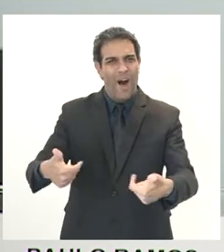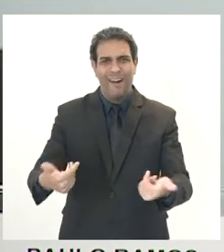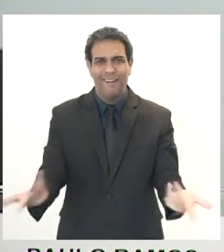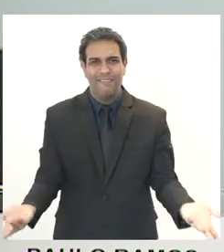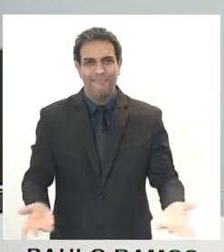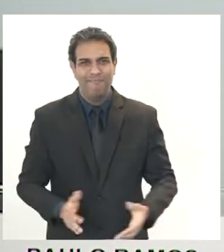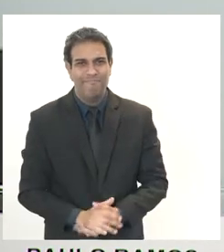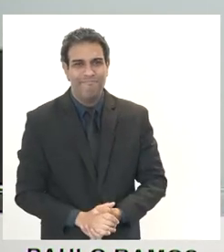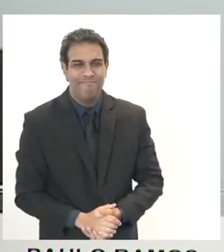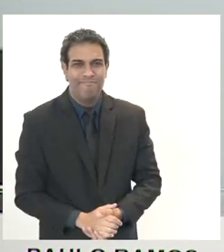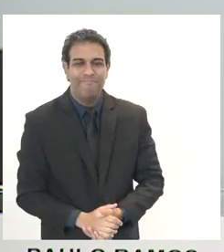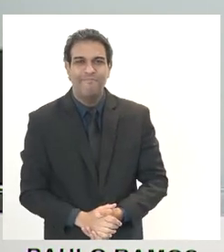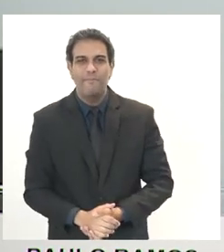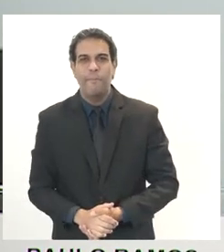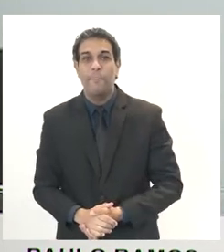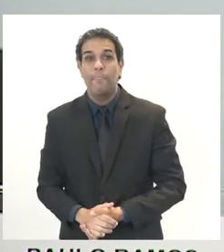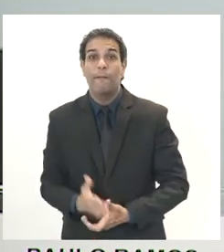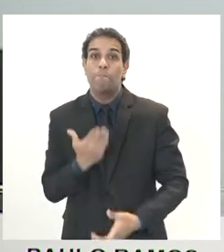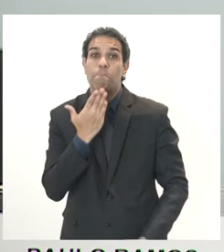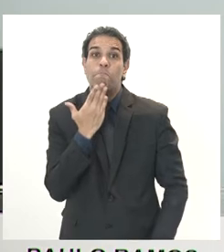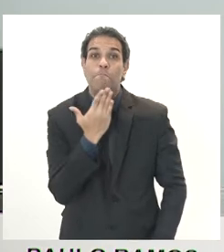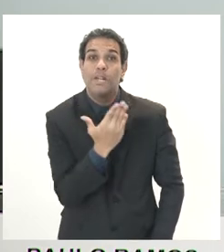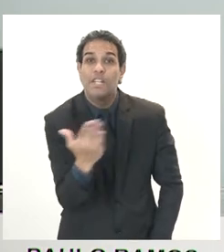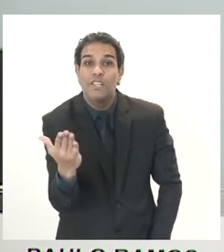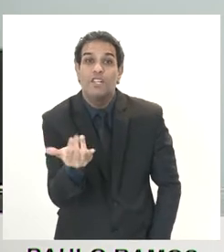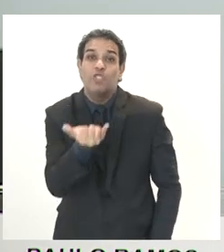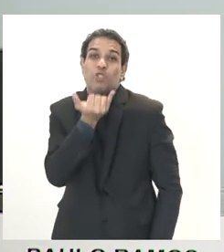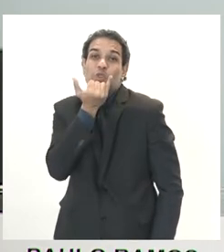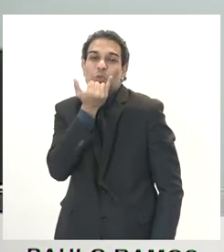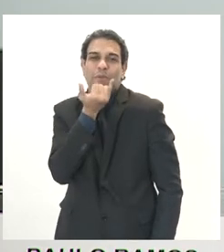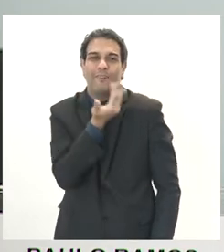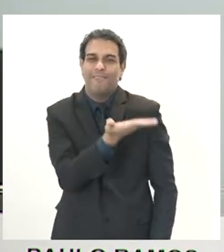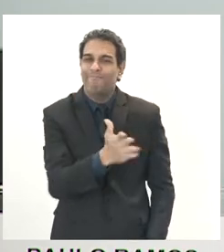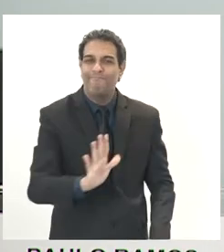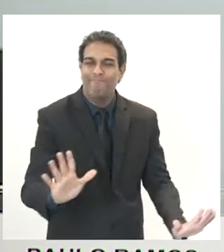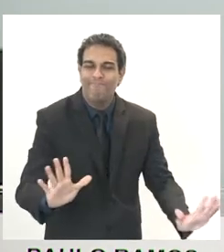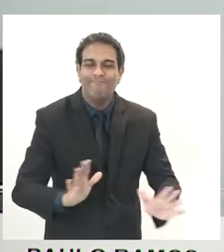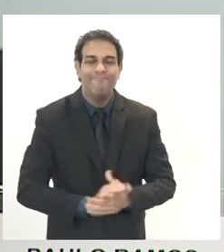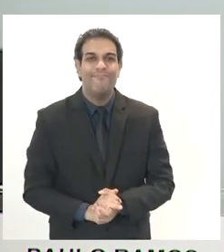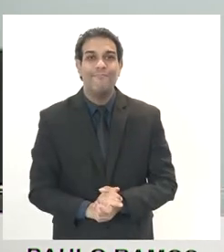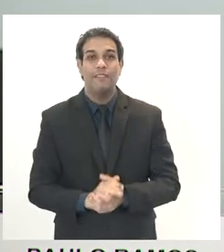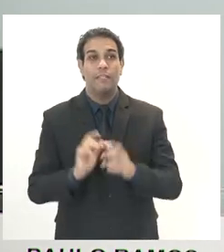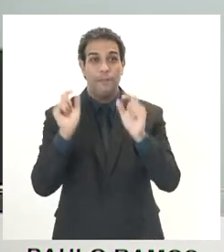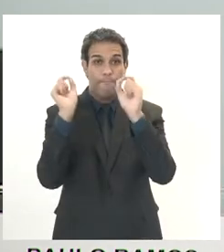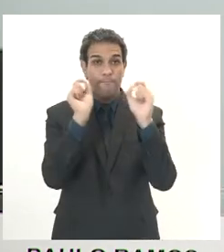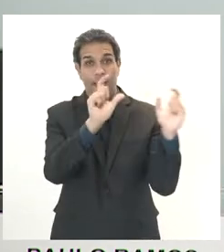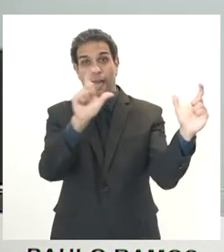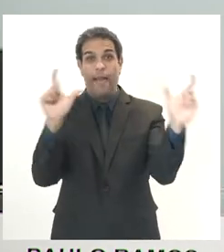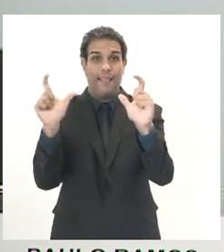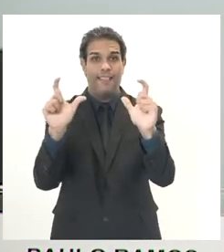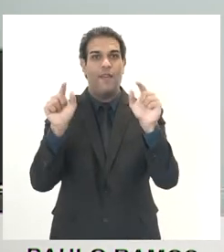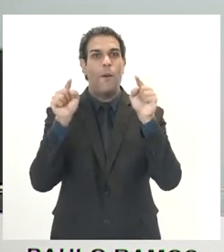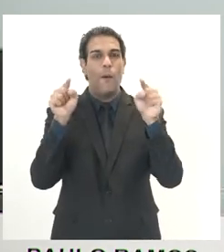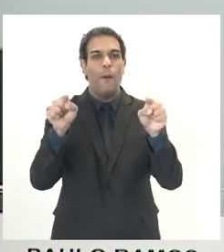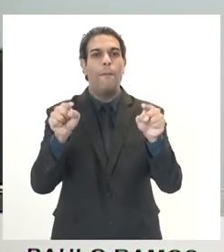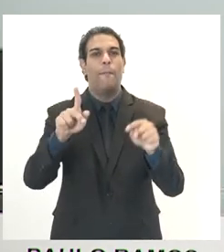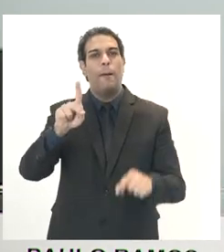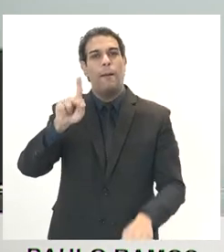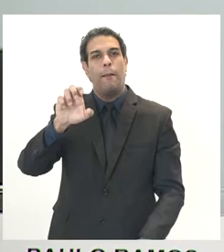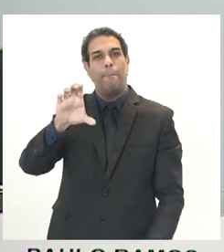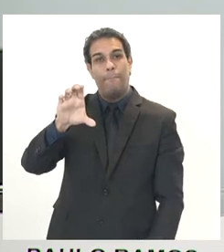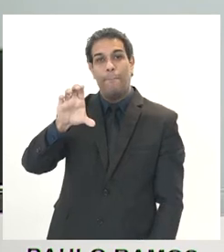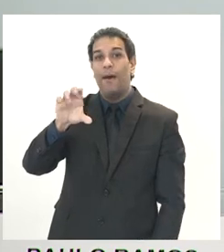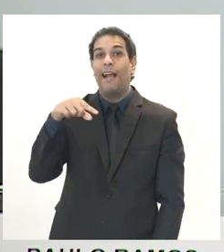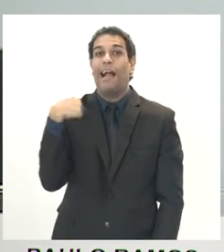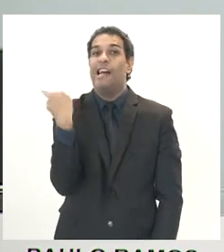Vamos lá, então. Eu peço desculpa por essa digressão, mas a tensão é muito grande. A PEC mexe com a